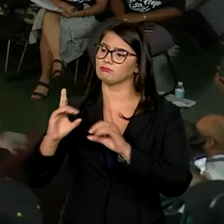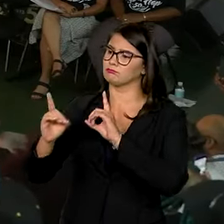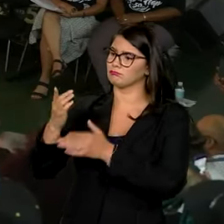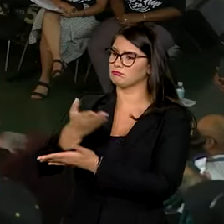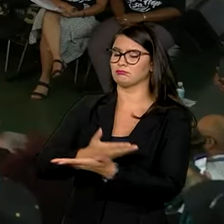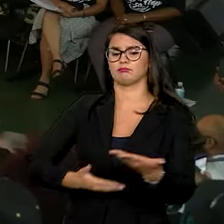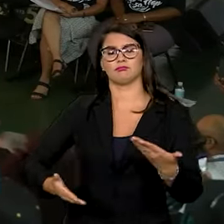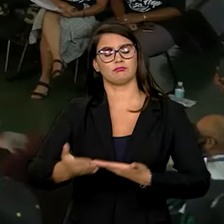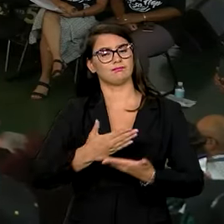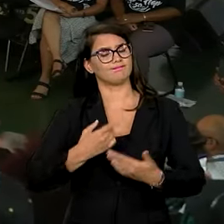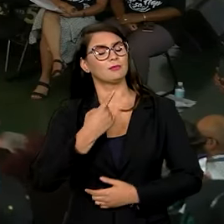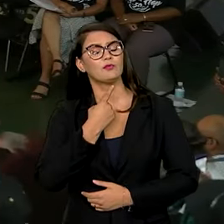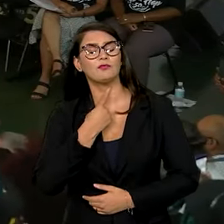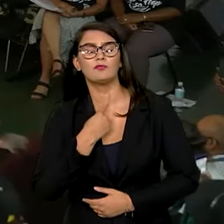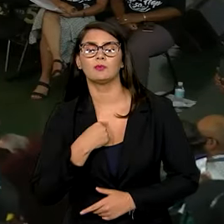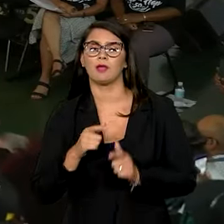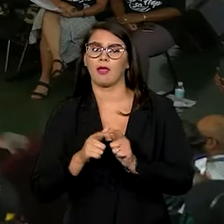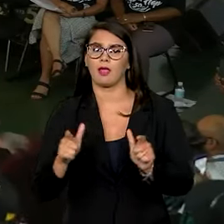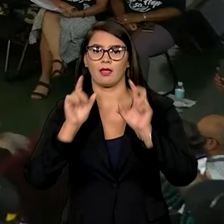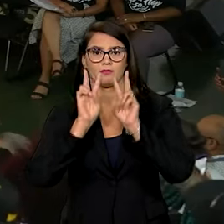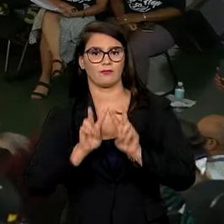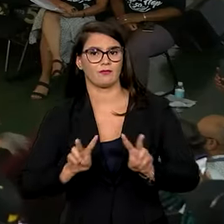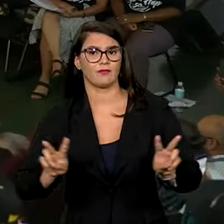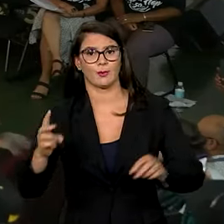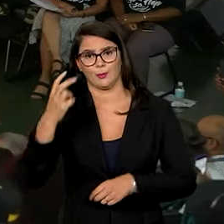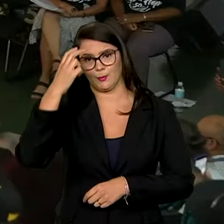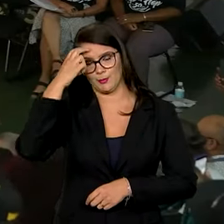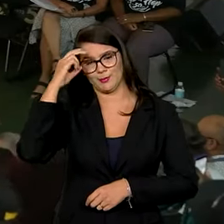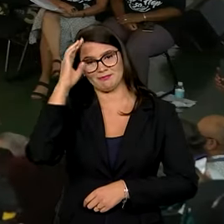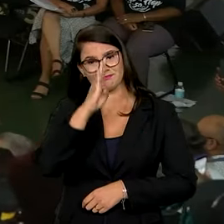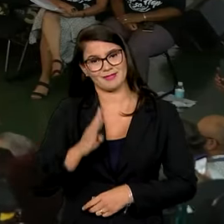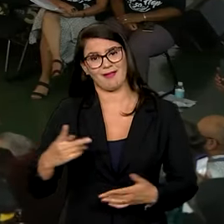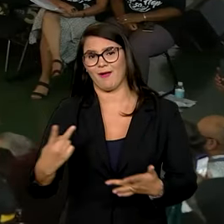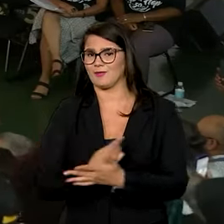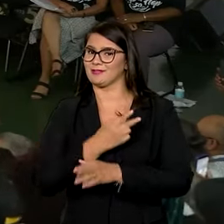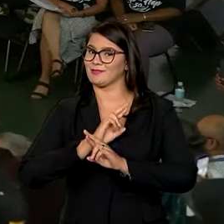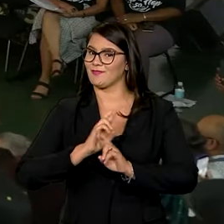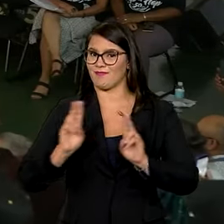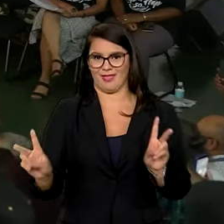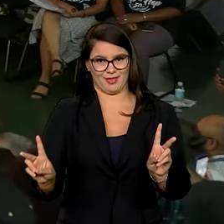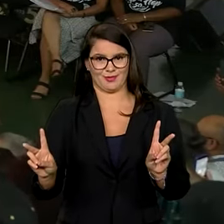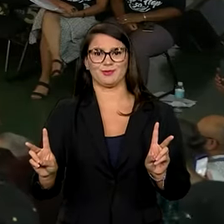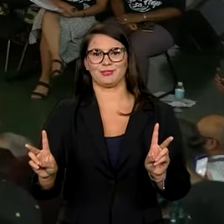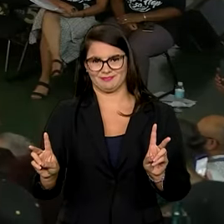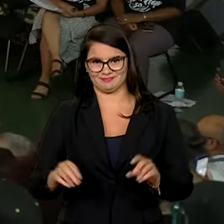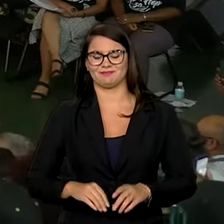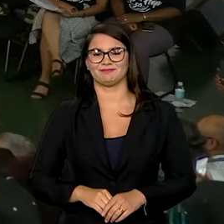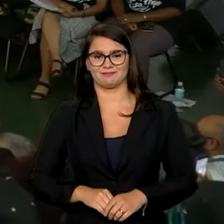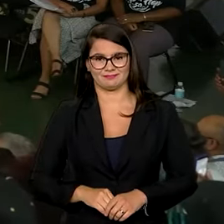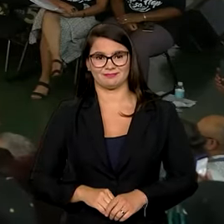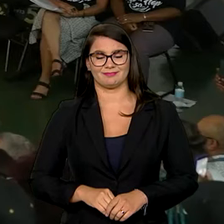um querer imenso de ver a cultura do Brasil acontecer de outra forma, de uma